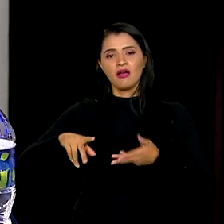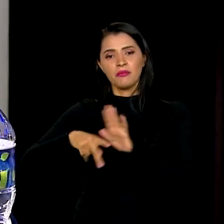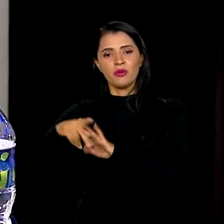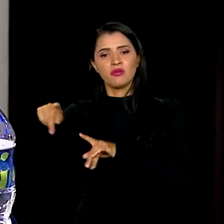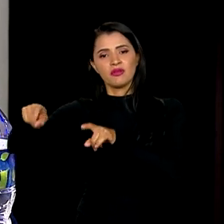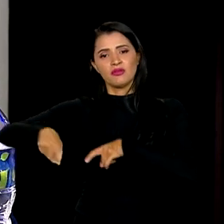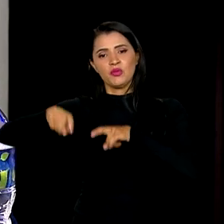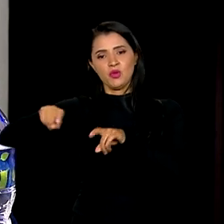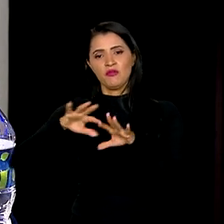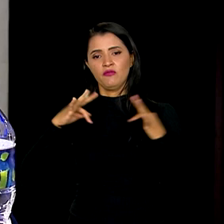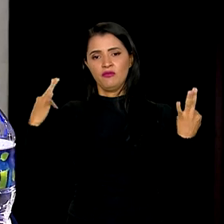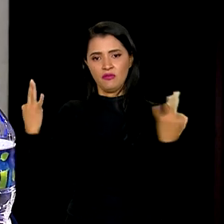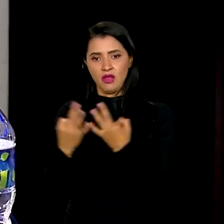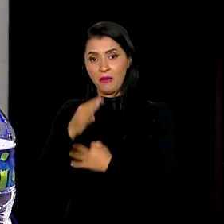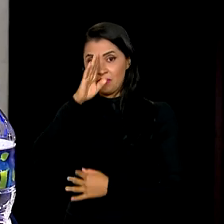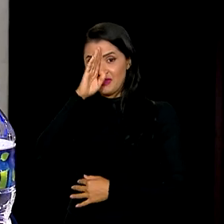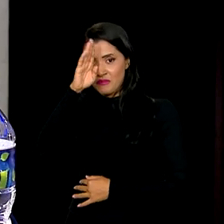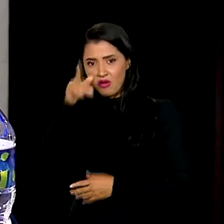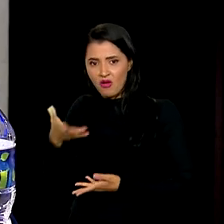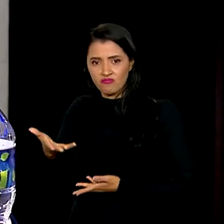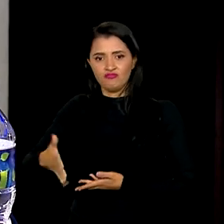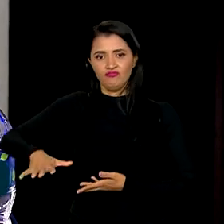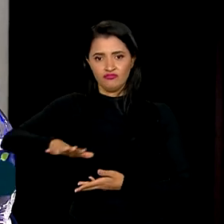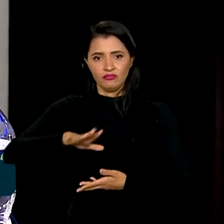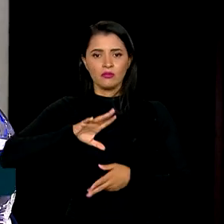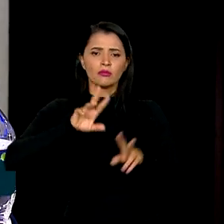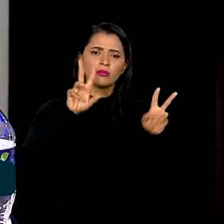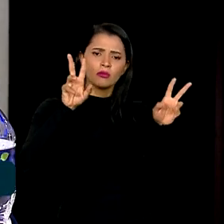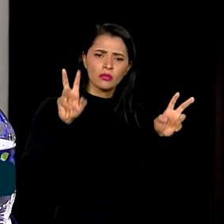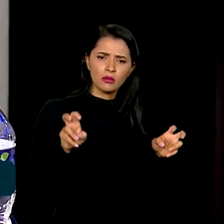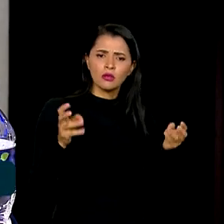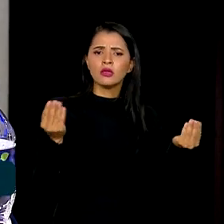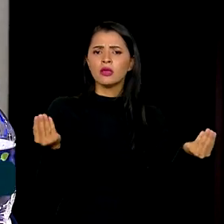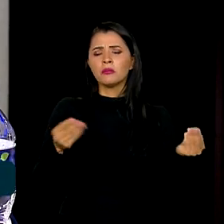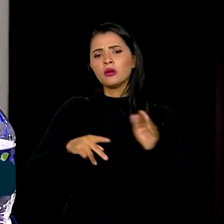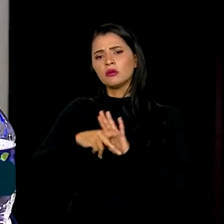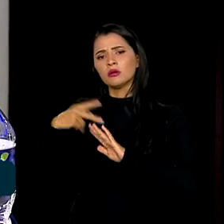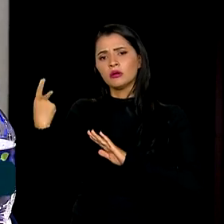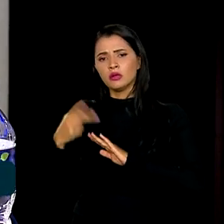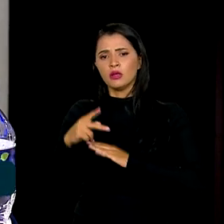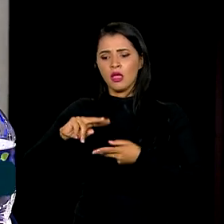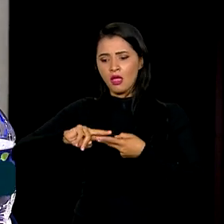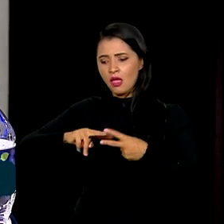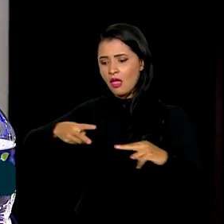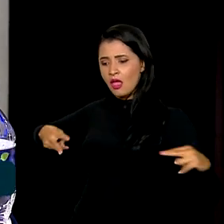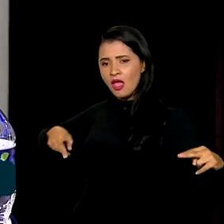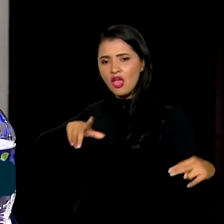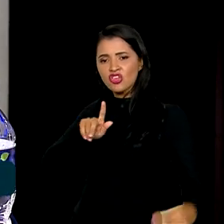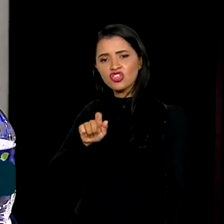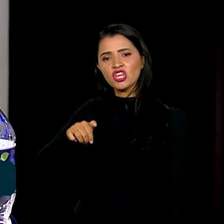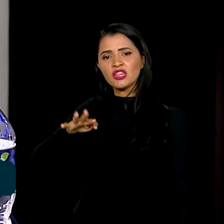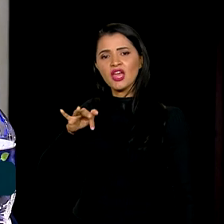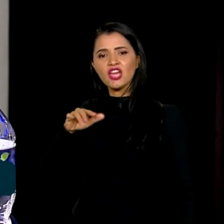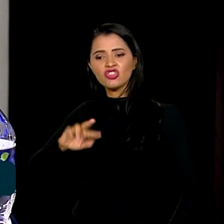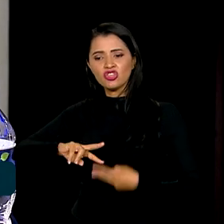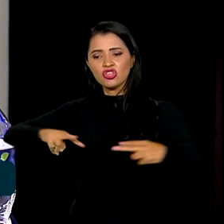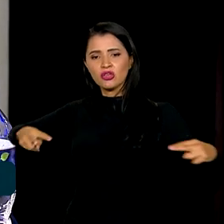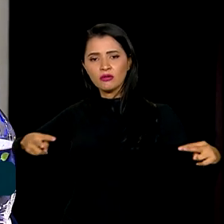agricultura familiar. O tema da genética de espécies